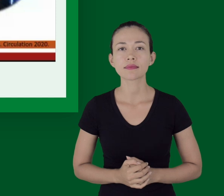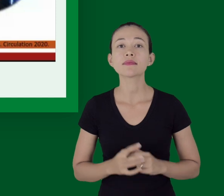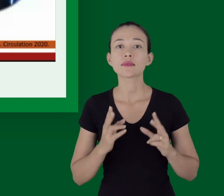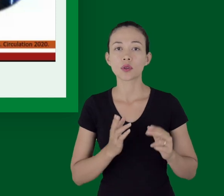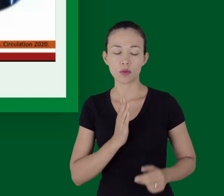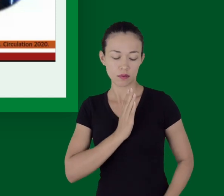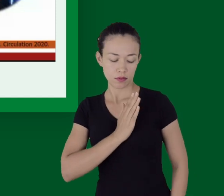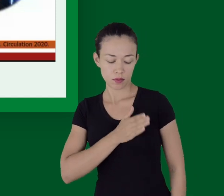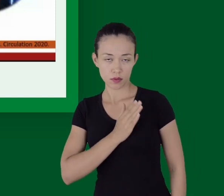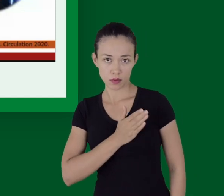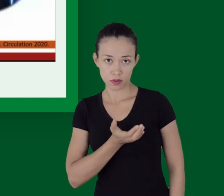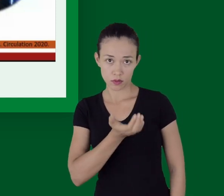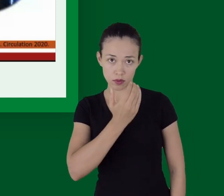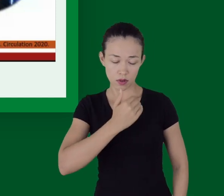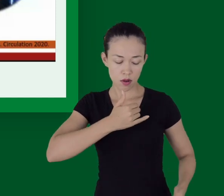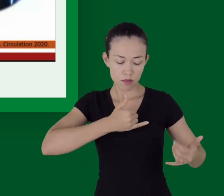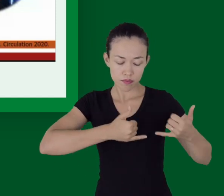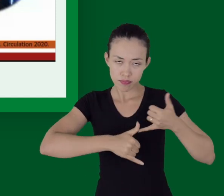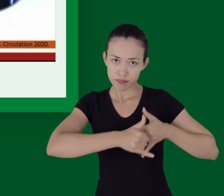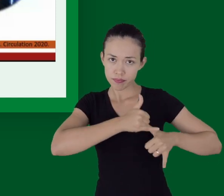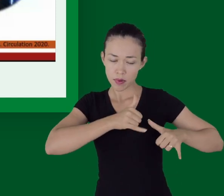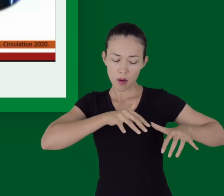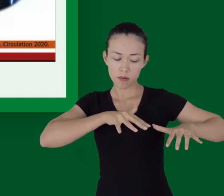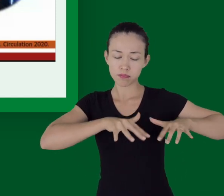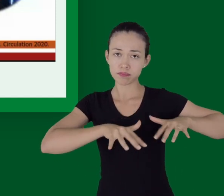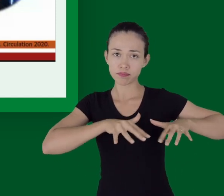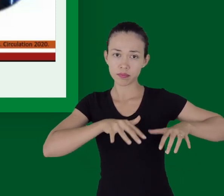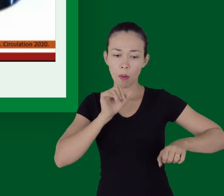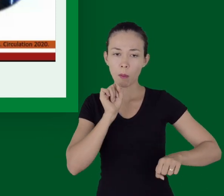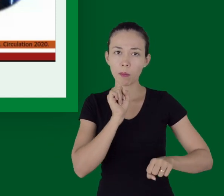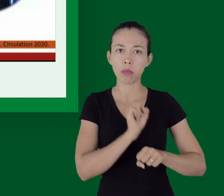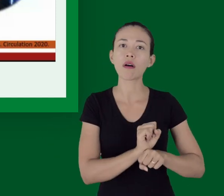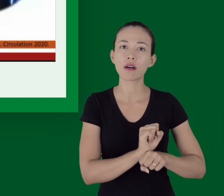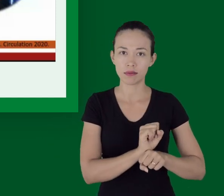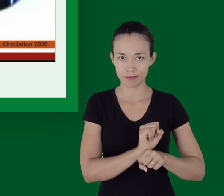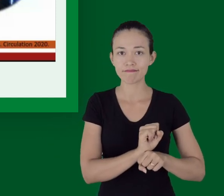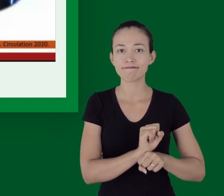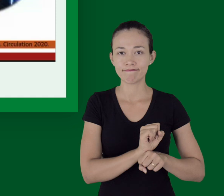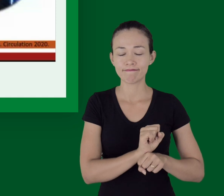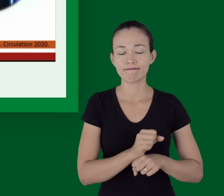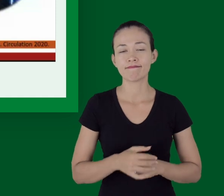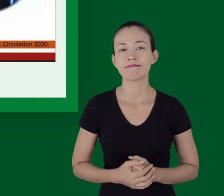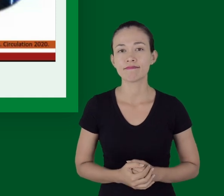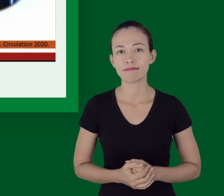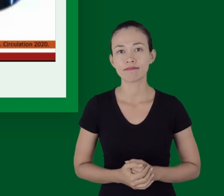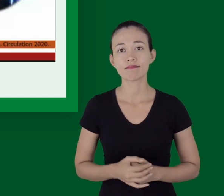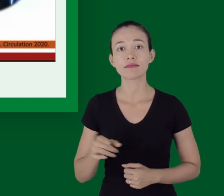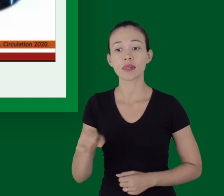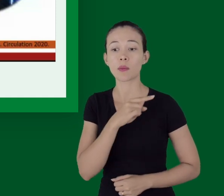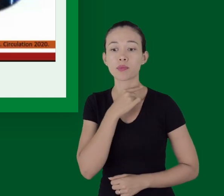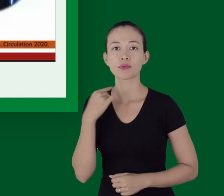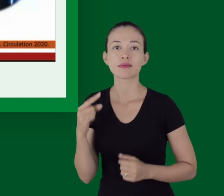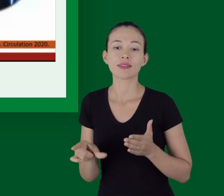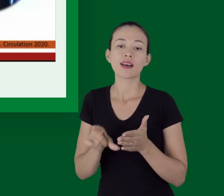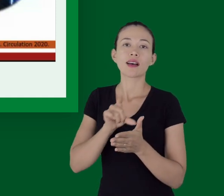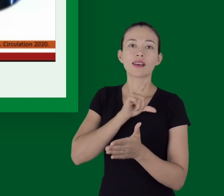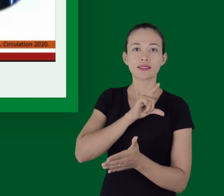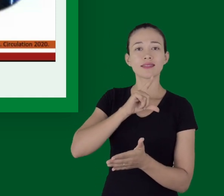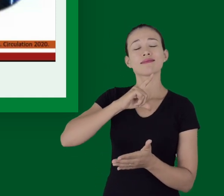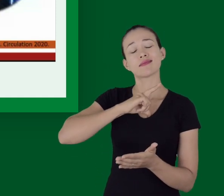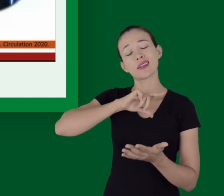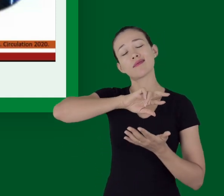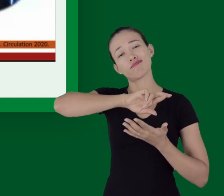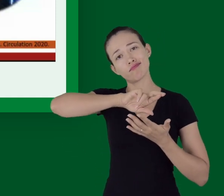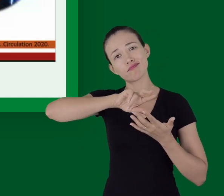súbito da atividade elétrica e ou mecânica do coração. É um evento que vai anteceder a morte, né?